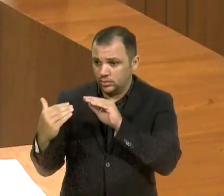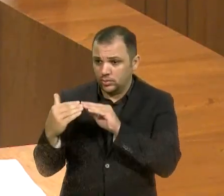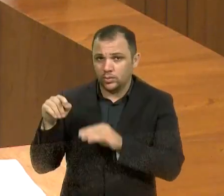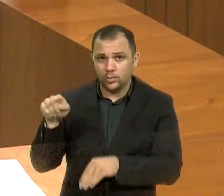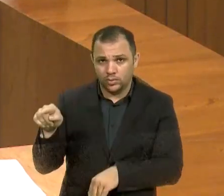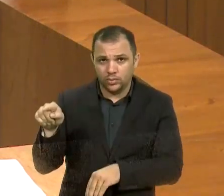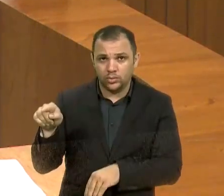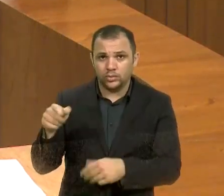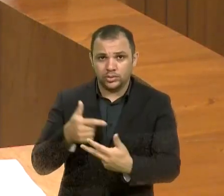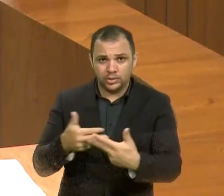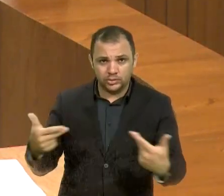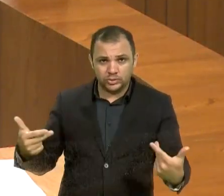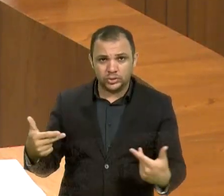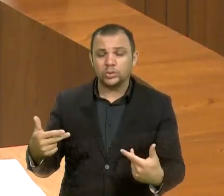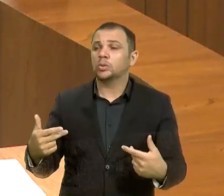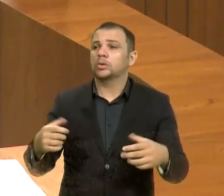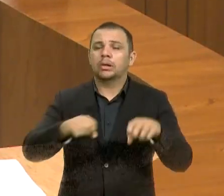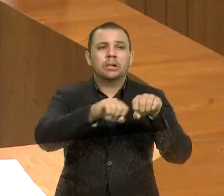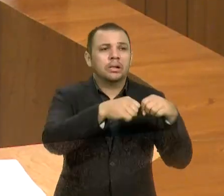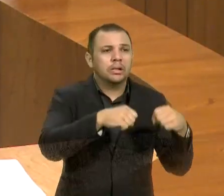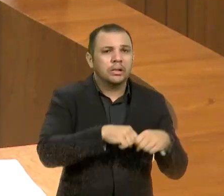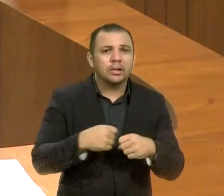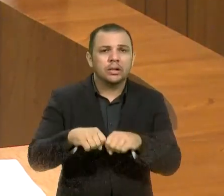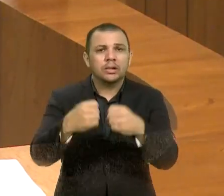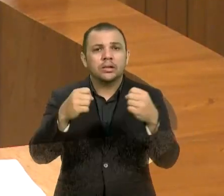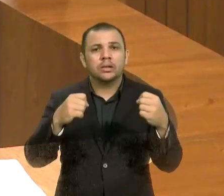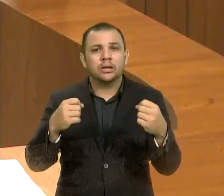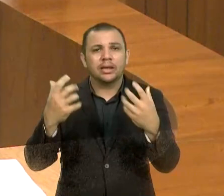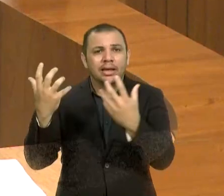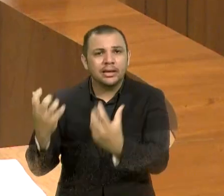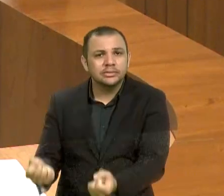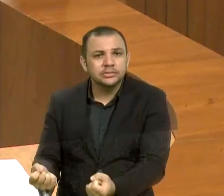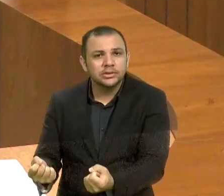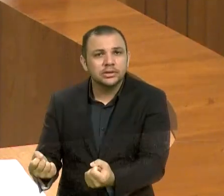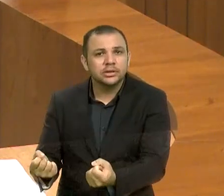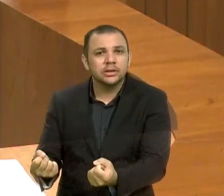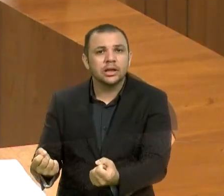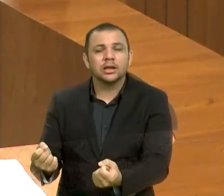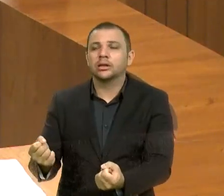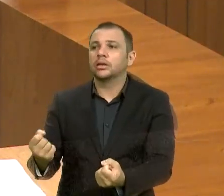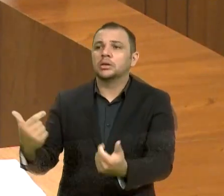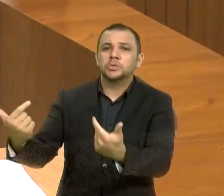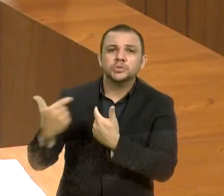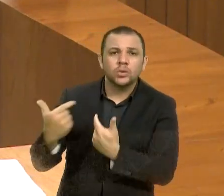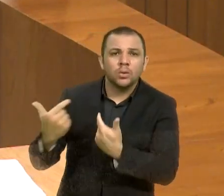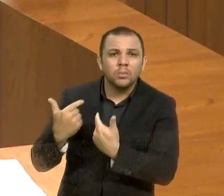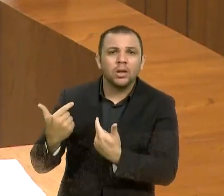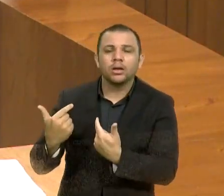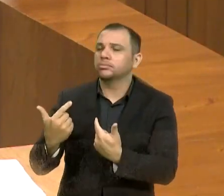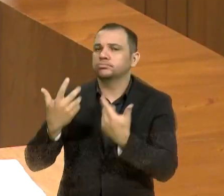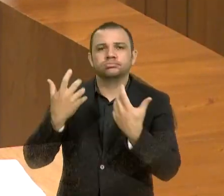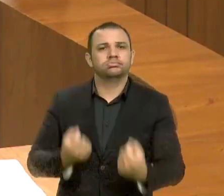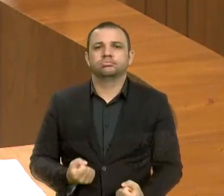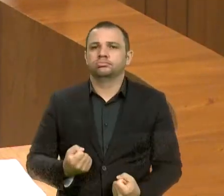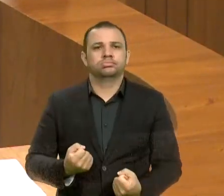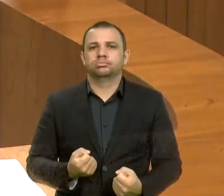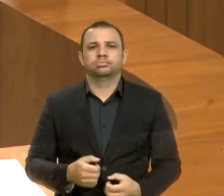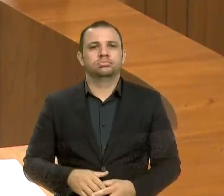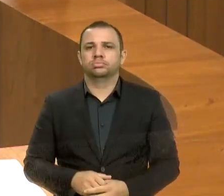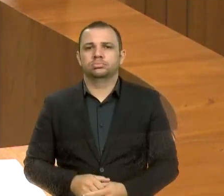tipo de vandalismo e aceitar sermos zombados dessa maneira. Agora,